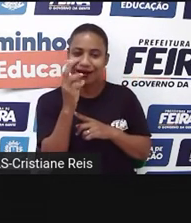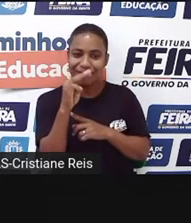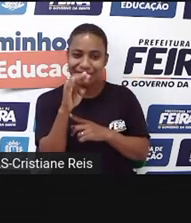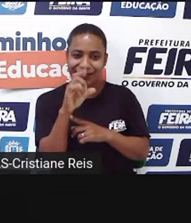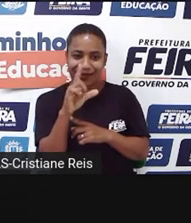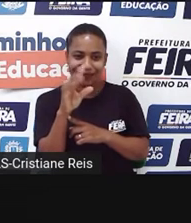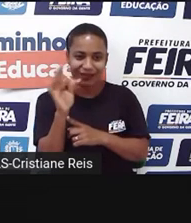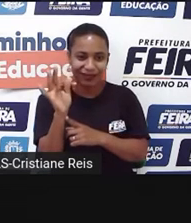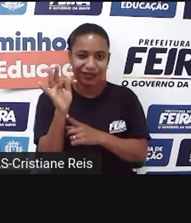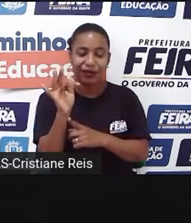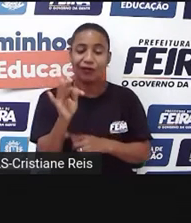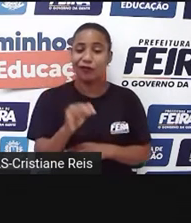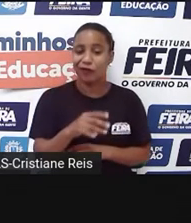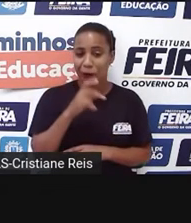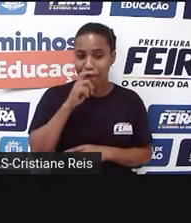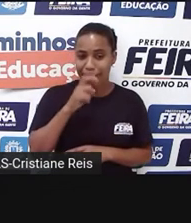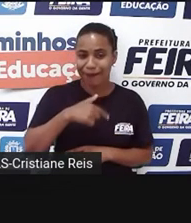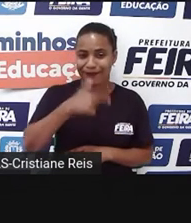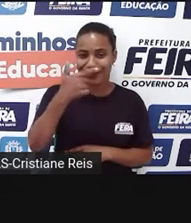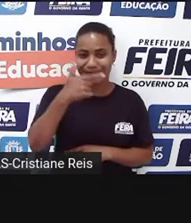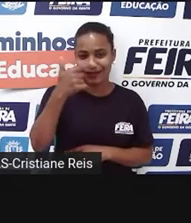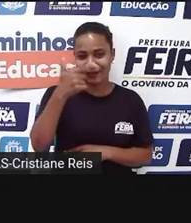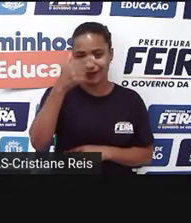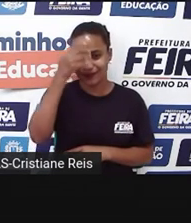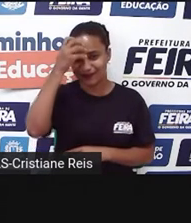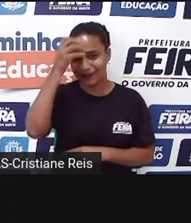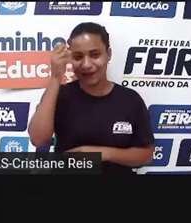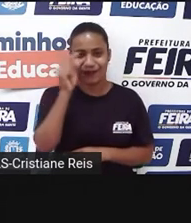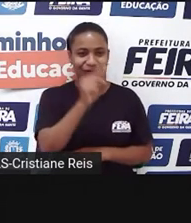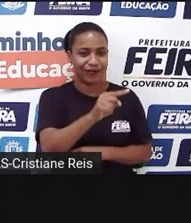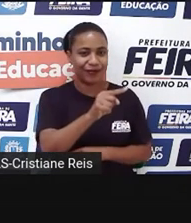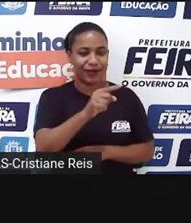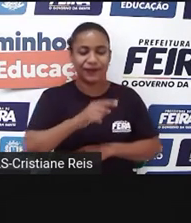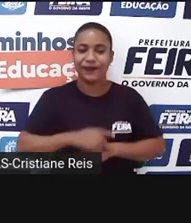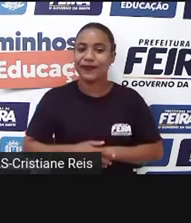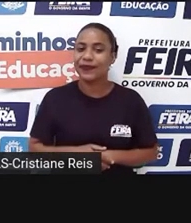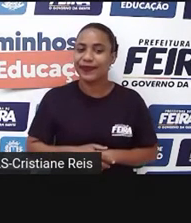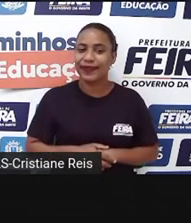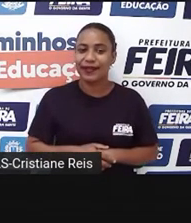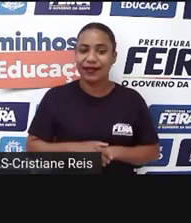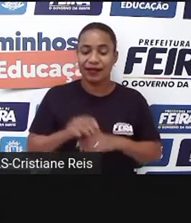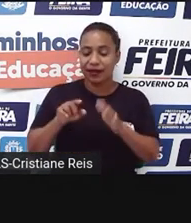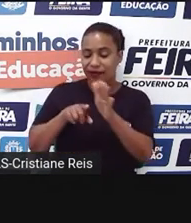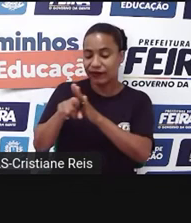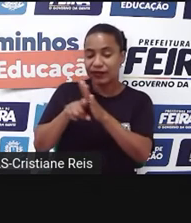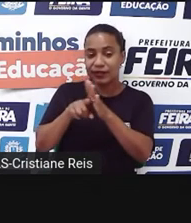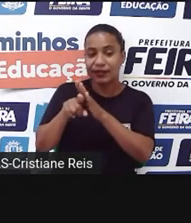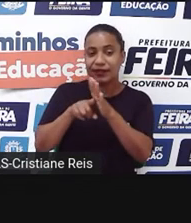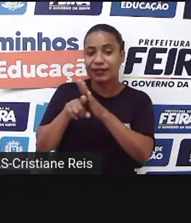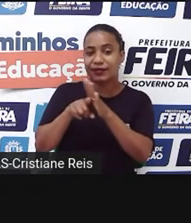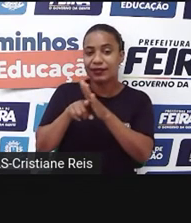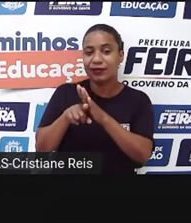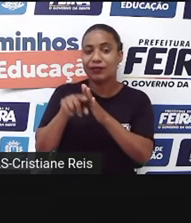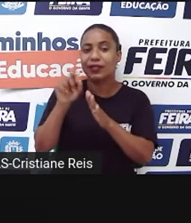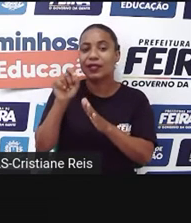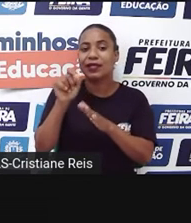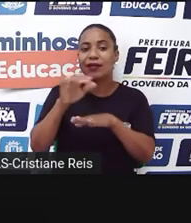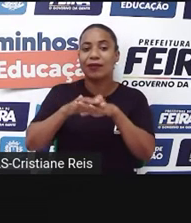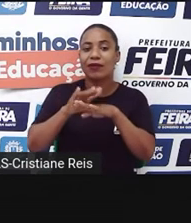The investigation, a investigação. Quem vai fazer a investigação? Na peça de Hamlet, foi o próprio Hamlet.